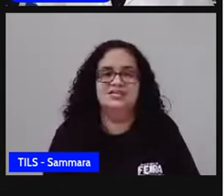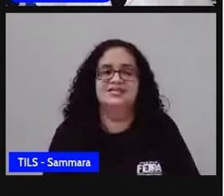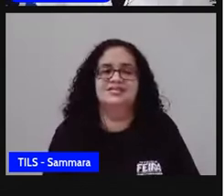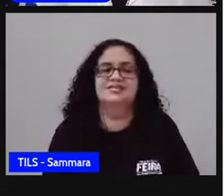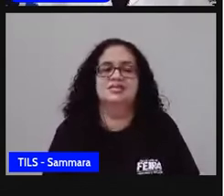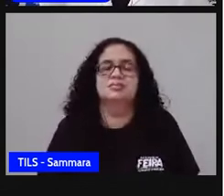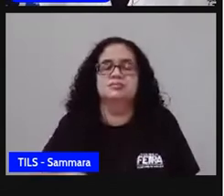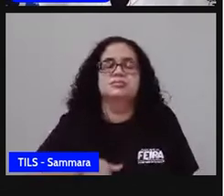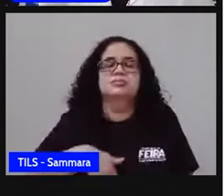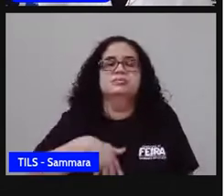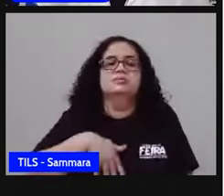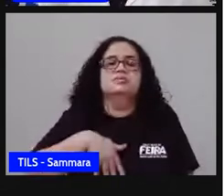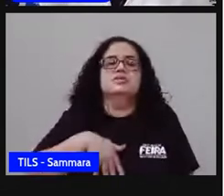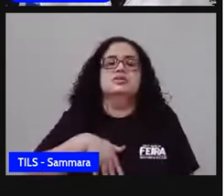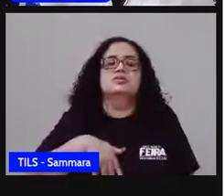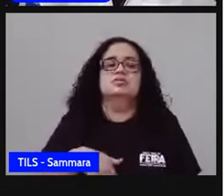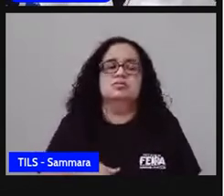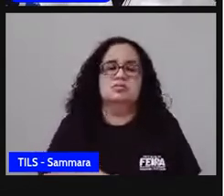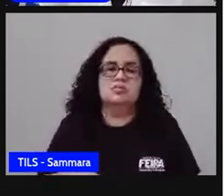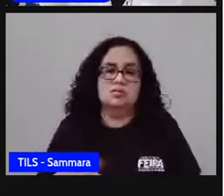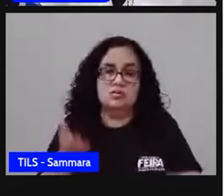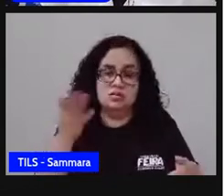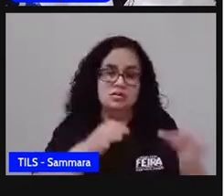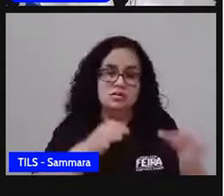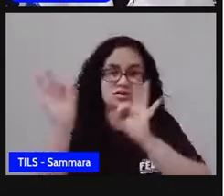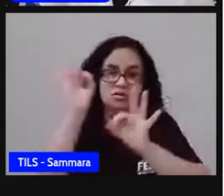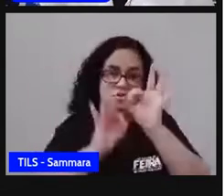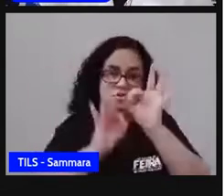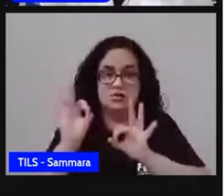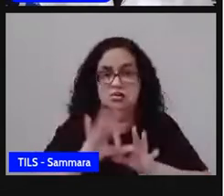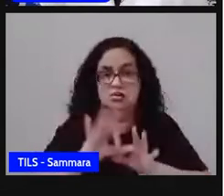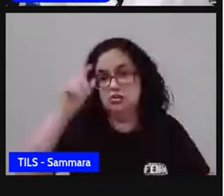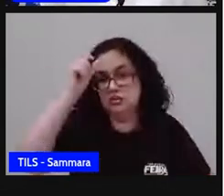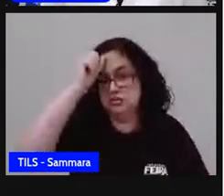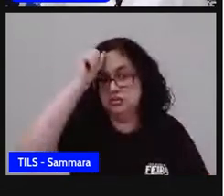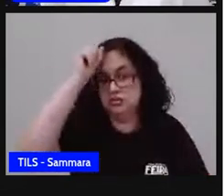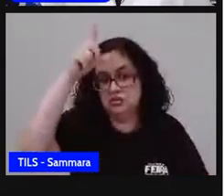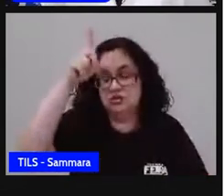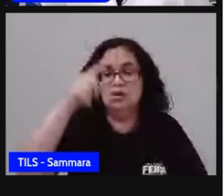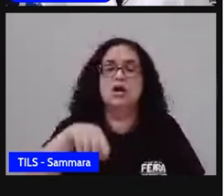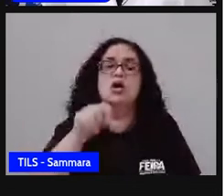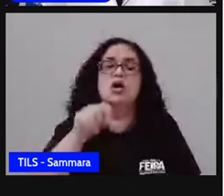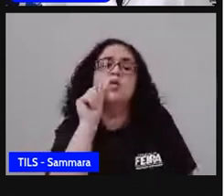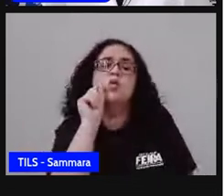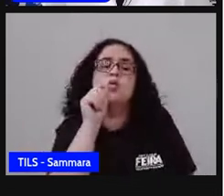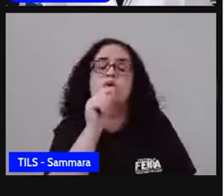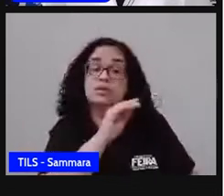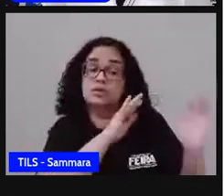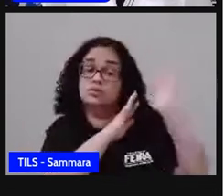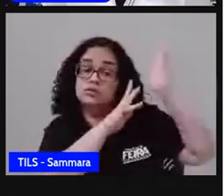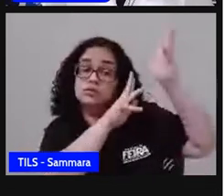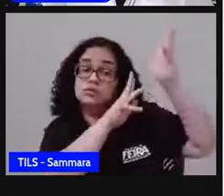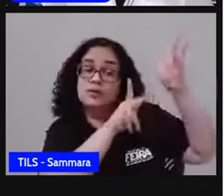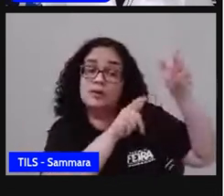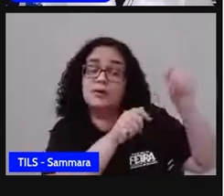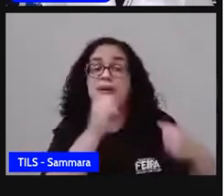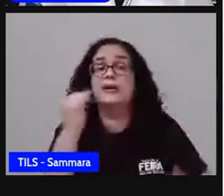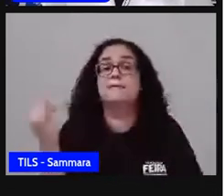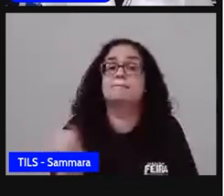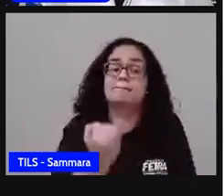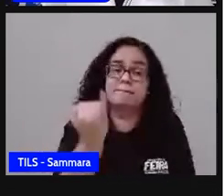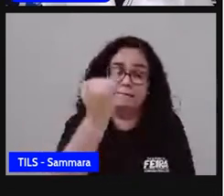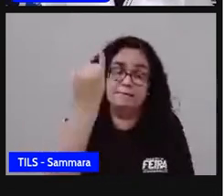Dá uma respirada e vamos organizar as ideias, né? O que é que a gente, o que é que foi importante para